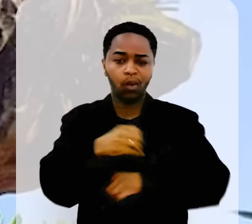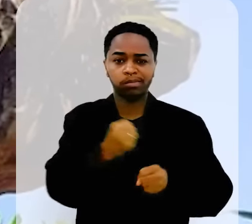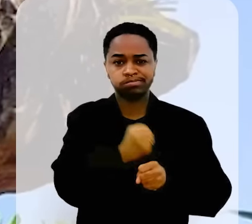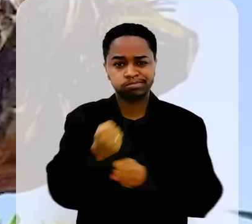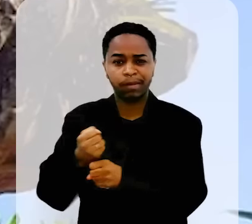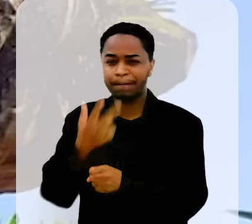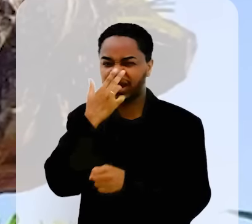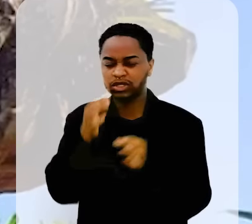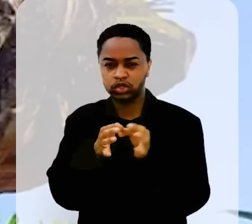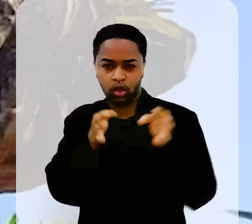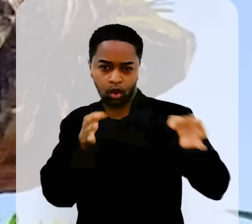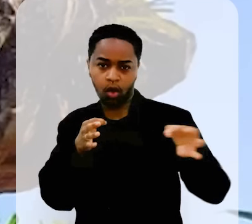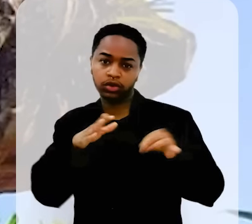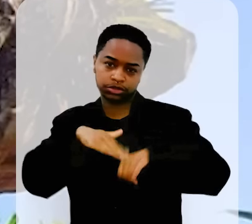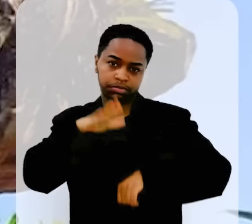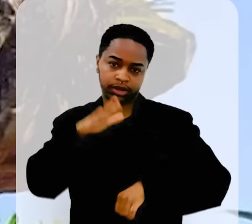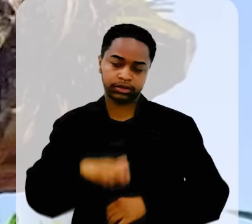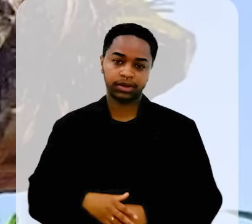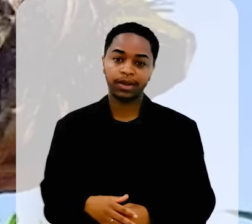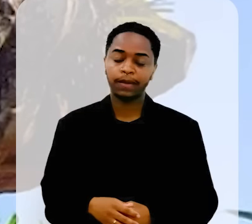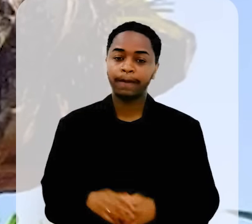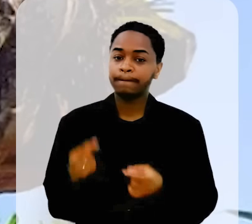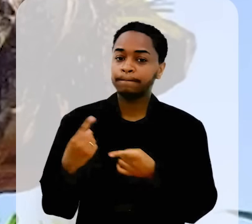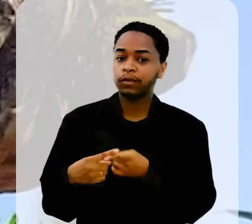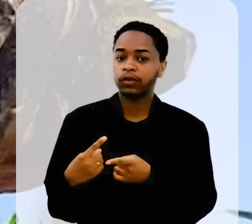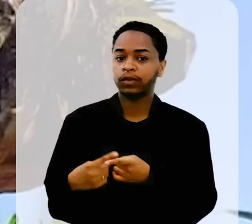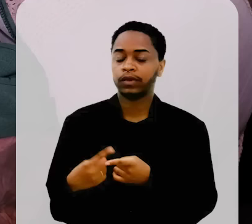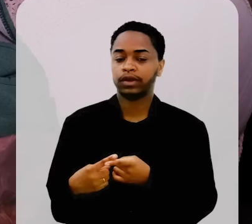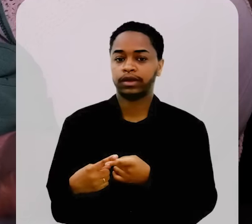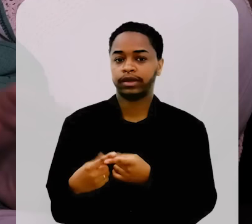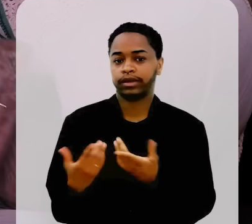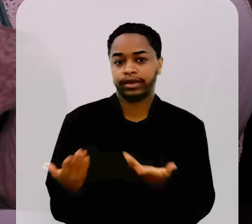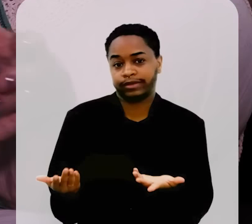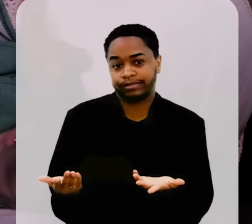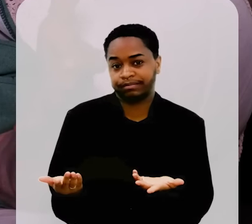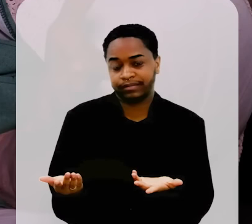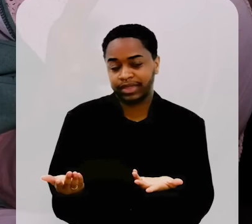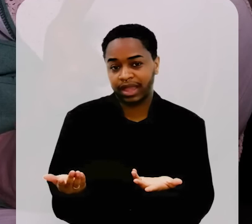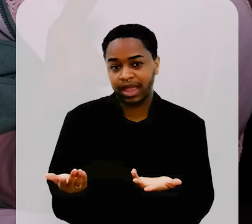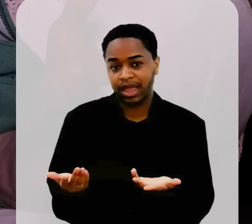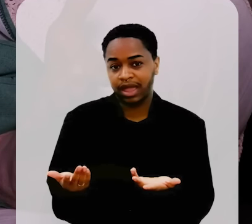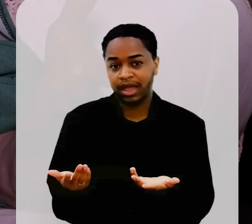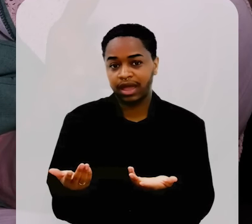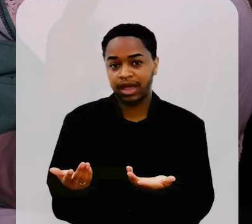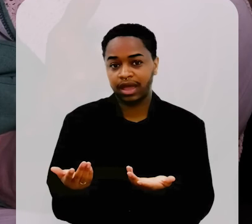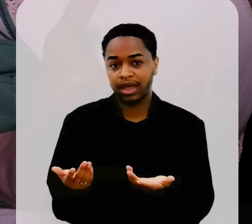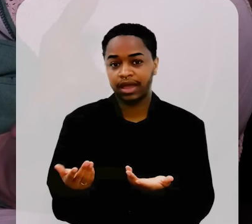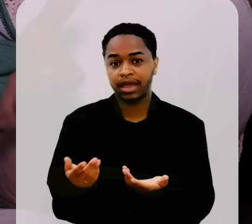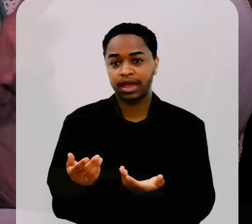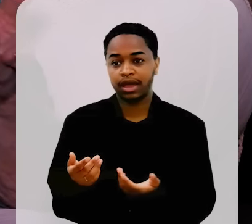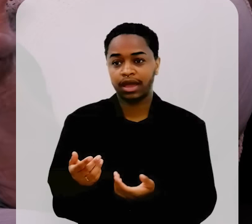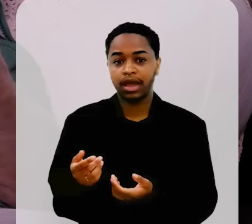asfalto e com a estrada, ficou mais distante, porque a